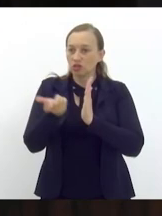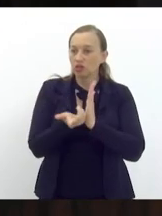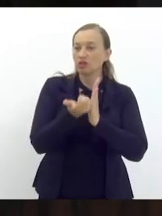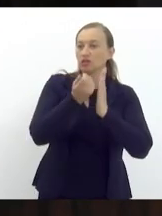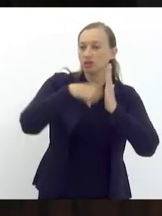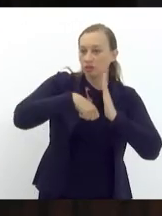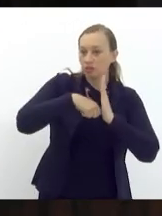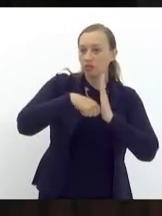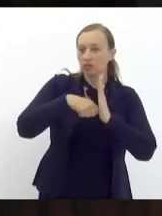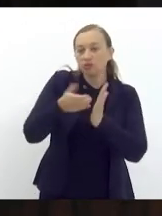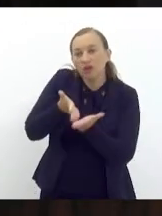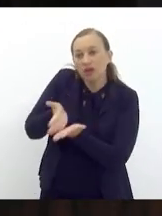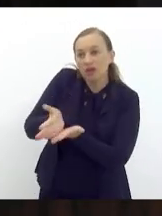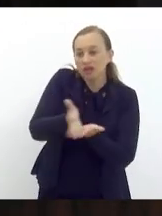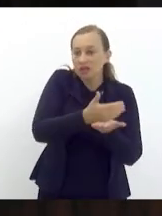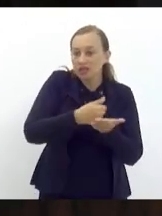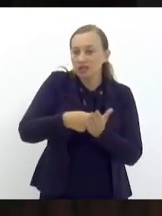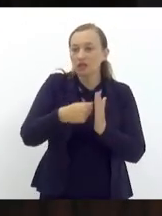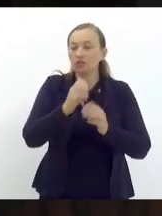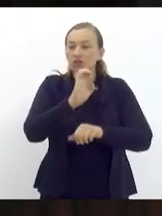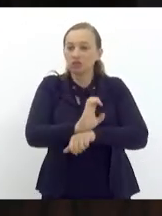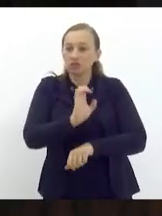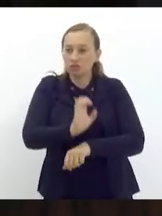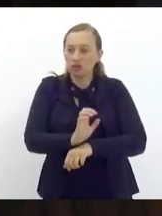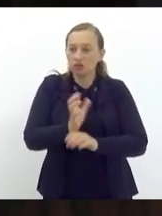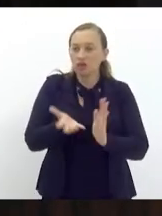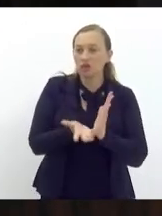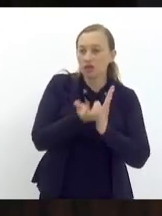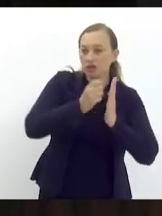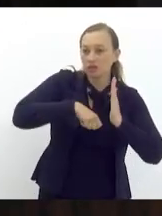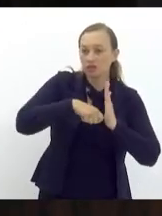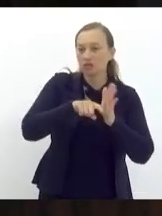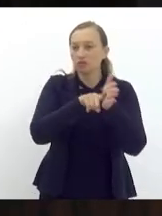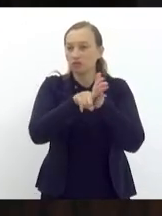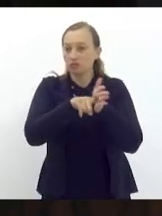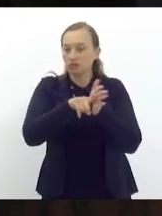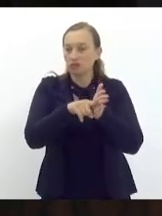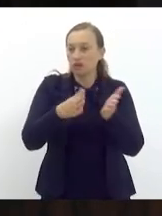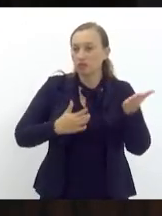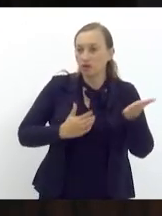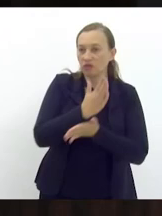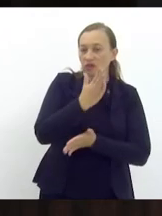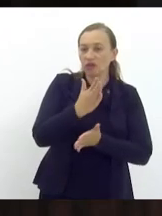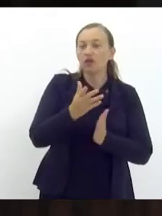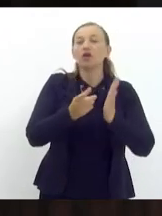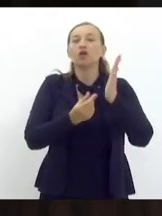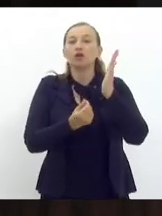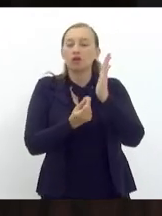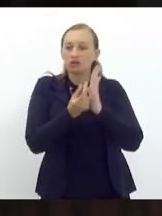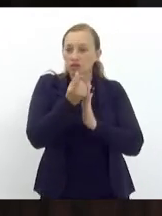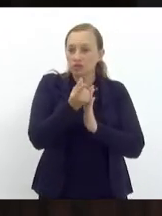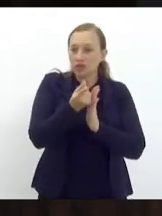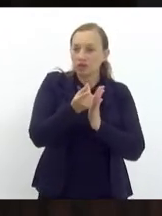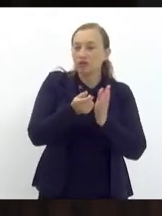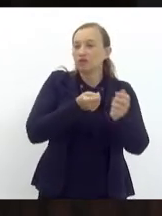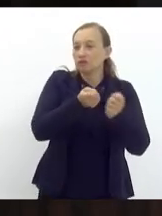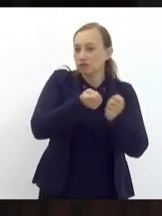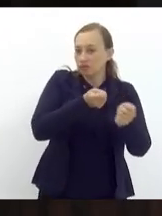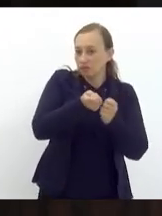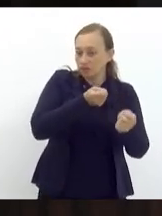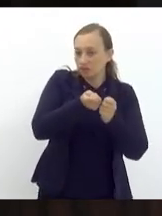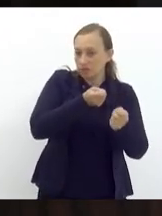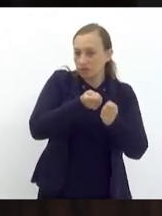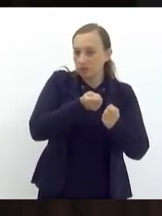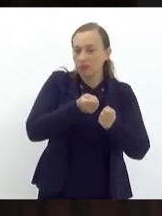estadual e de fiscalização dos tributos estaduais favorável, e de orçamento, finança e fiscalização